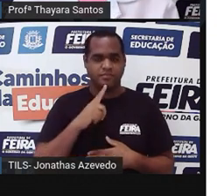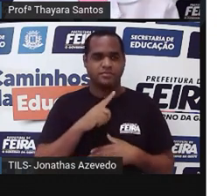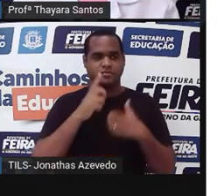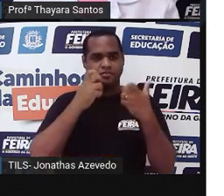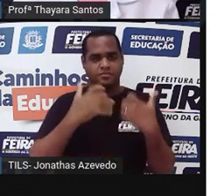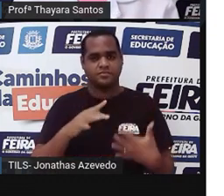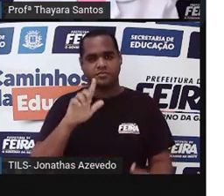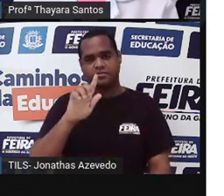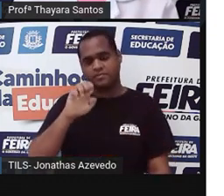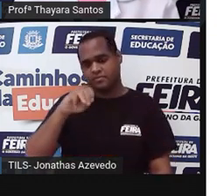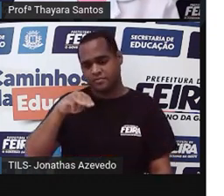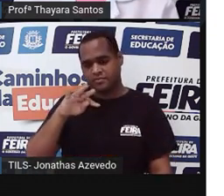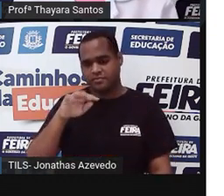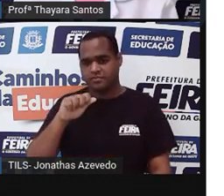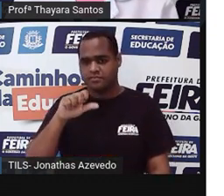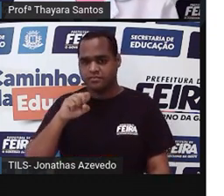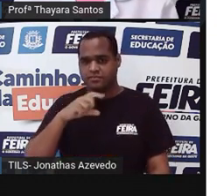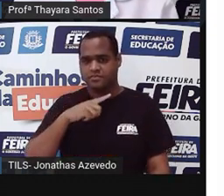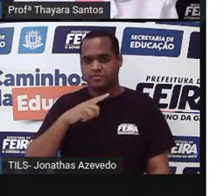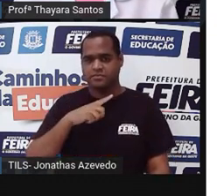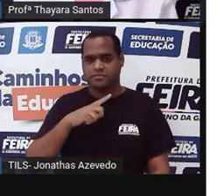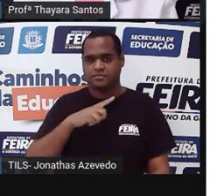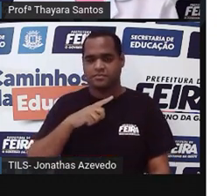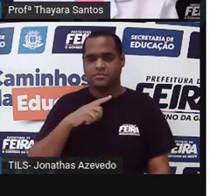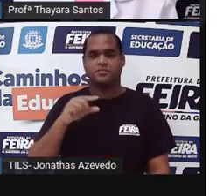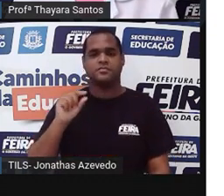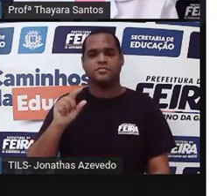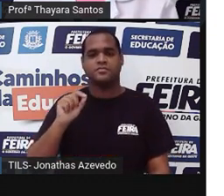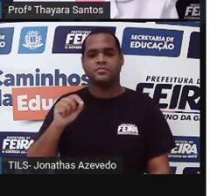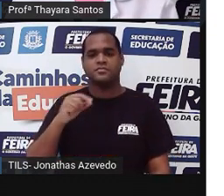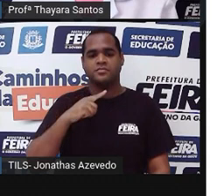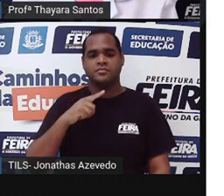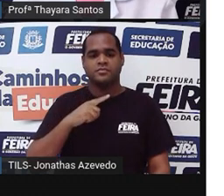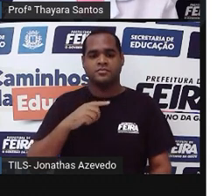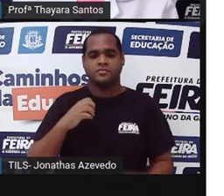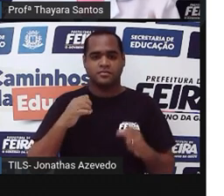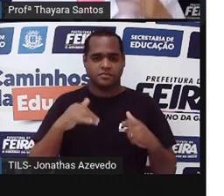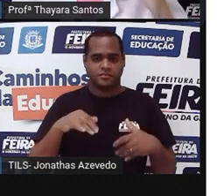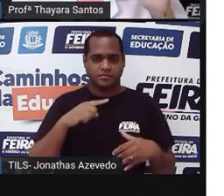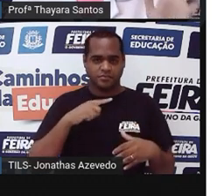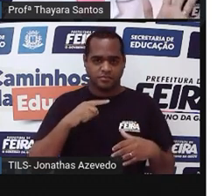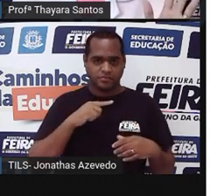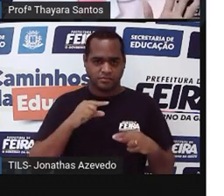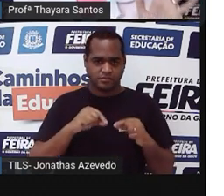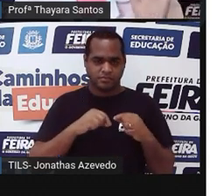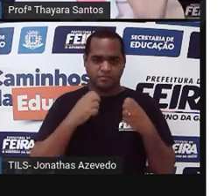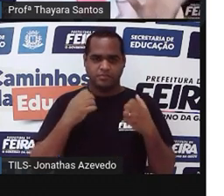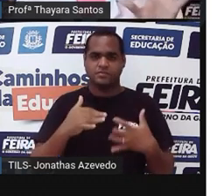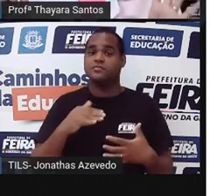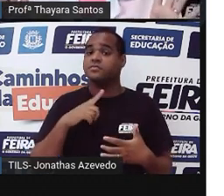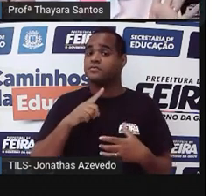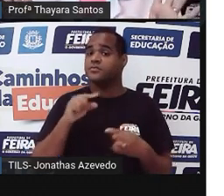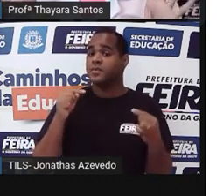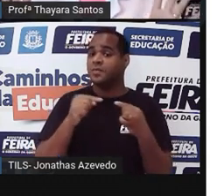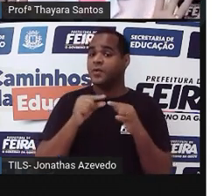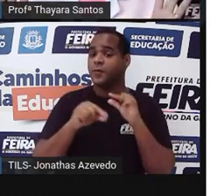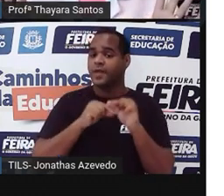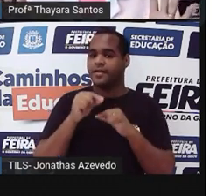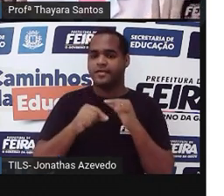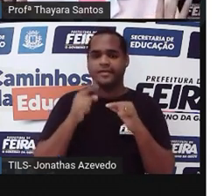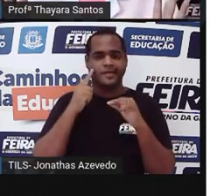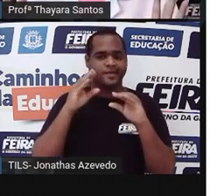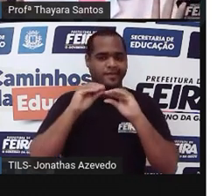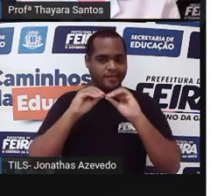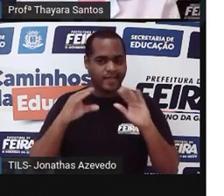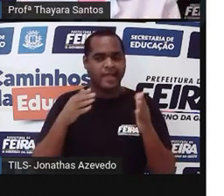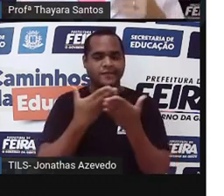esse novo gametófito vai dar origem a todo o ciclo de novo. Então, uma coisa, tem que ficar bem claro